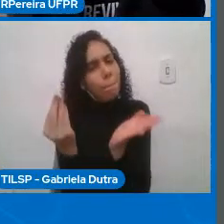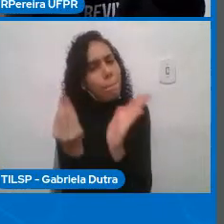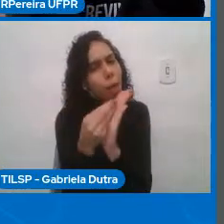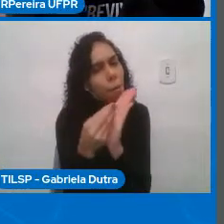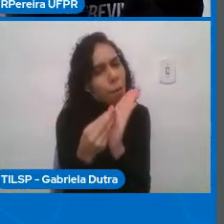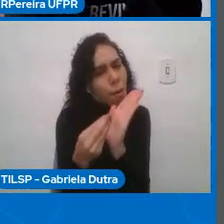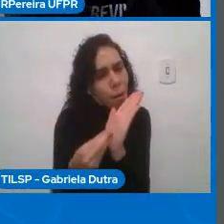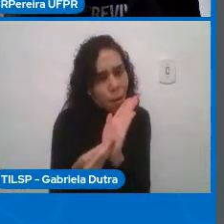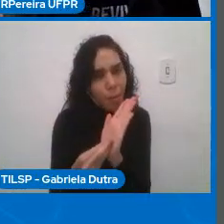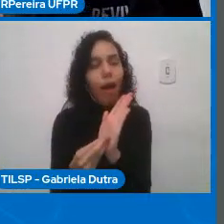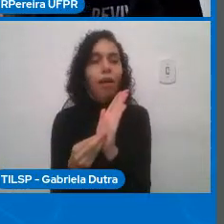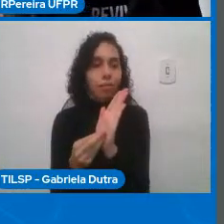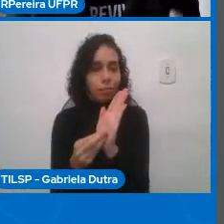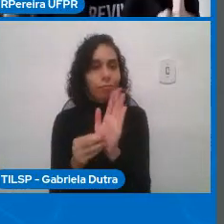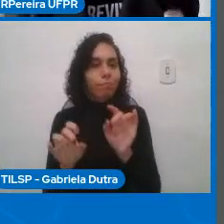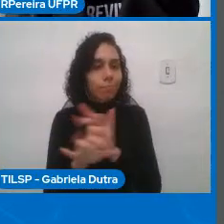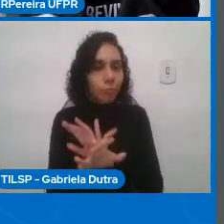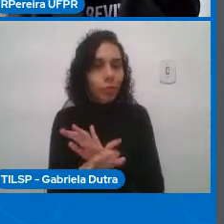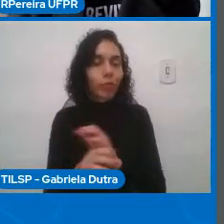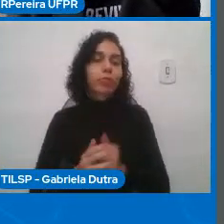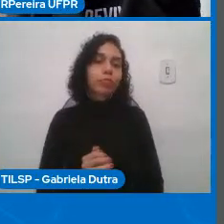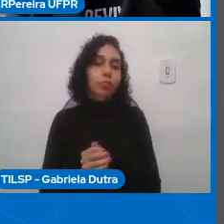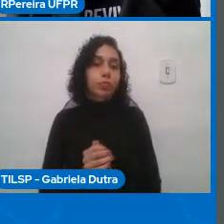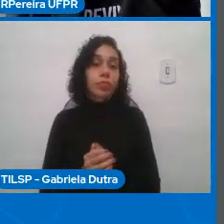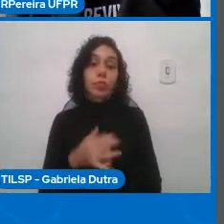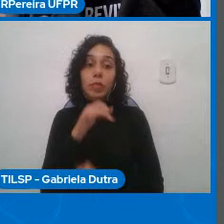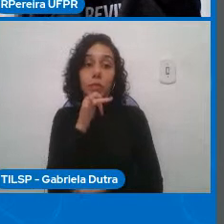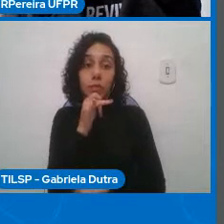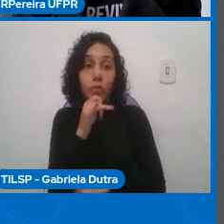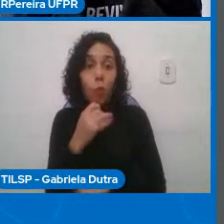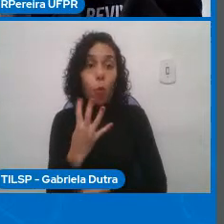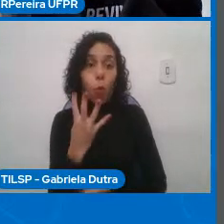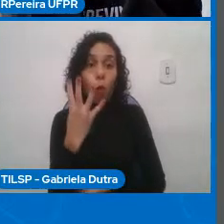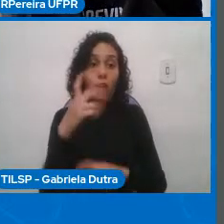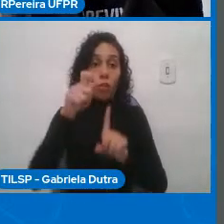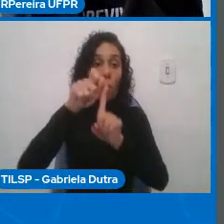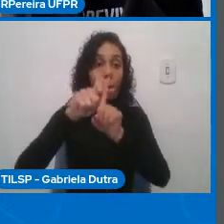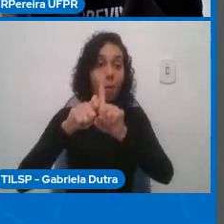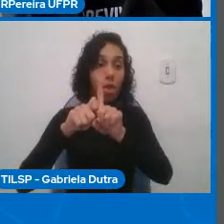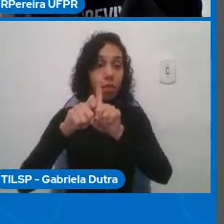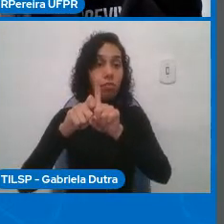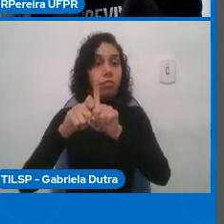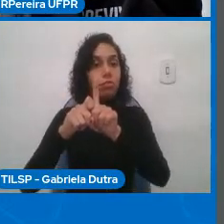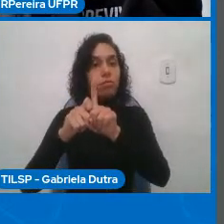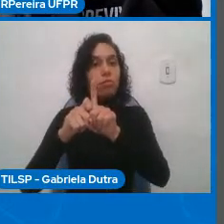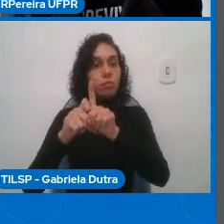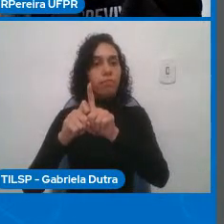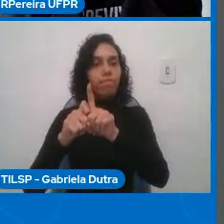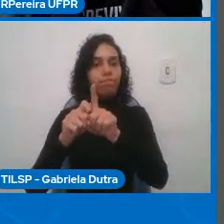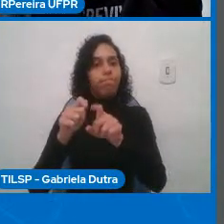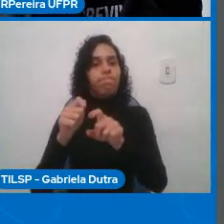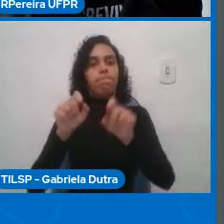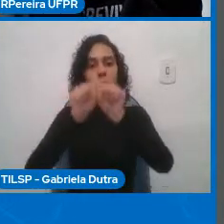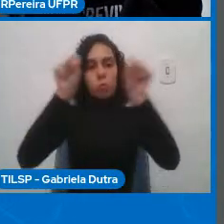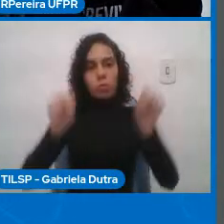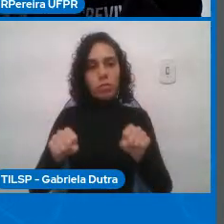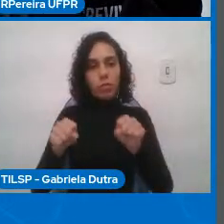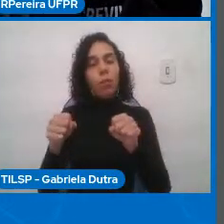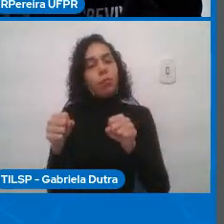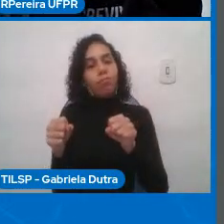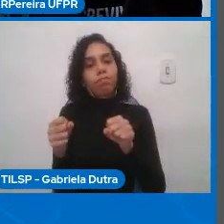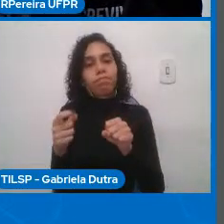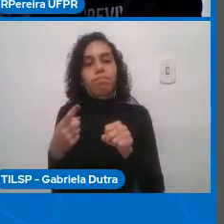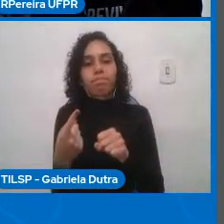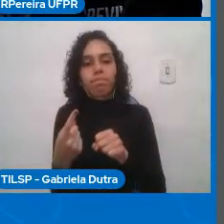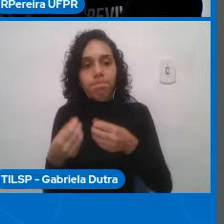quatro meses depois do sistema ter sido lançado, você podia cadastrar uma nova